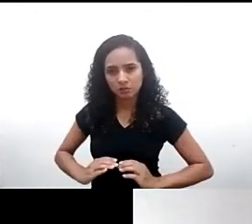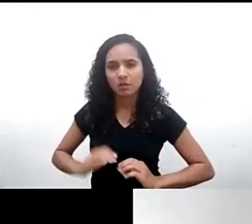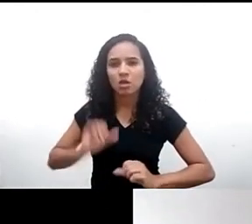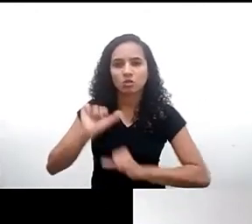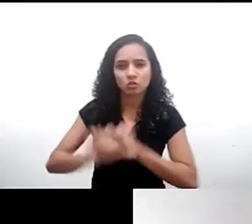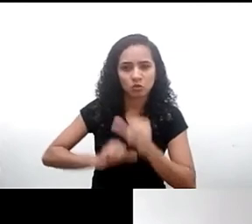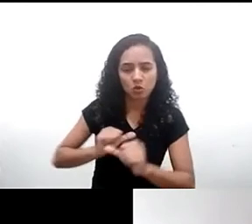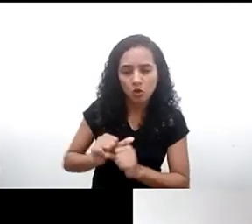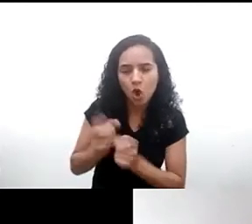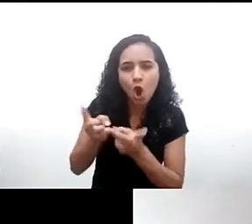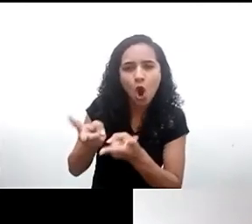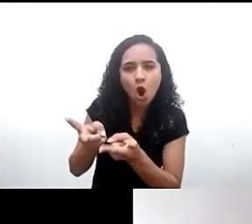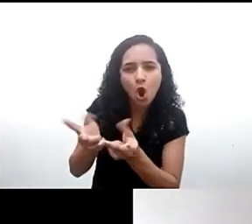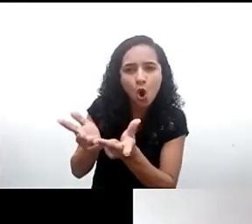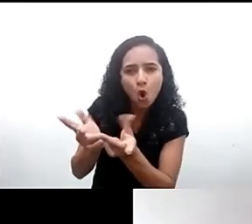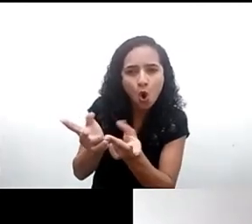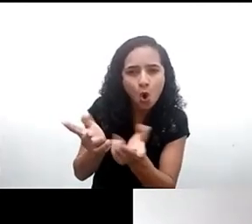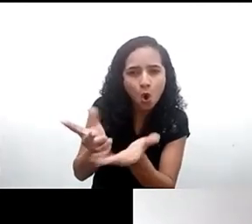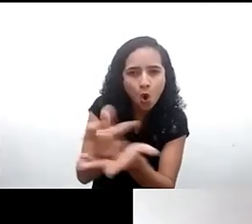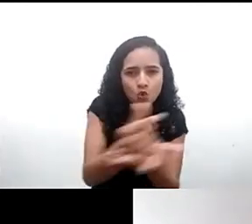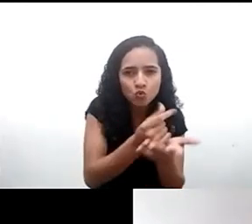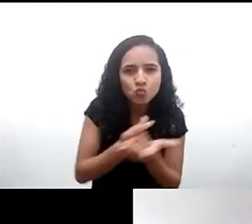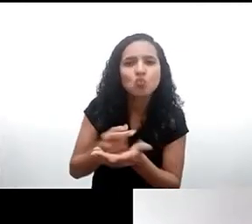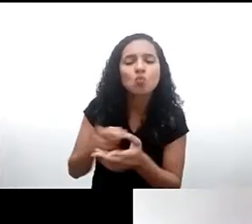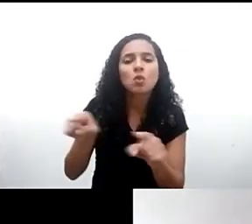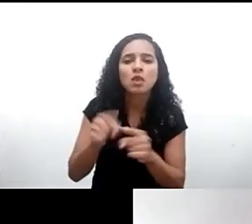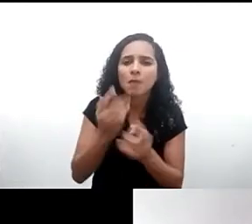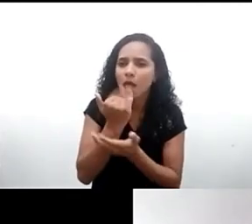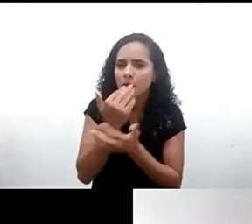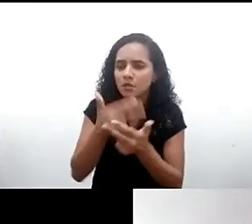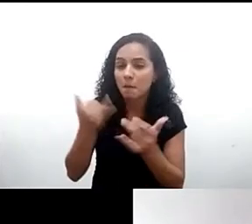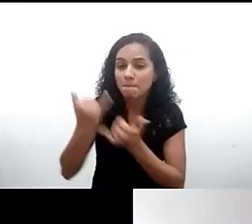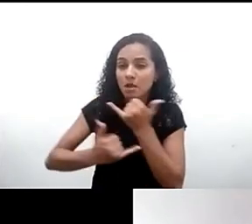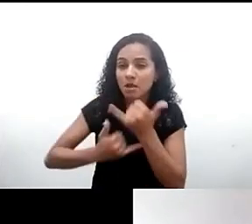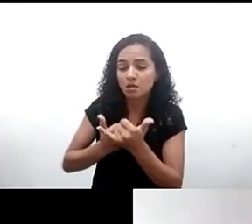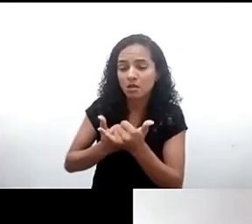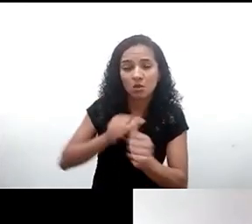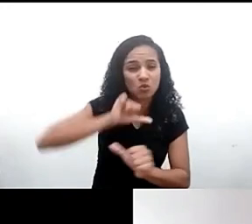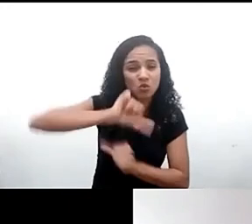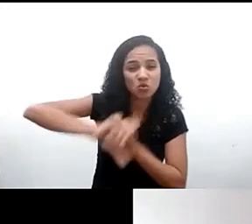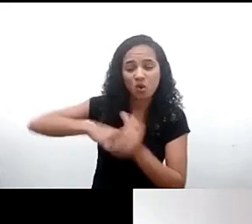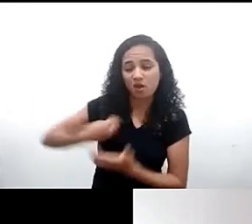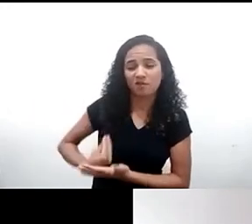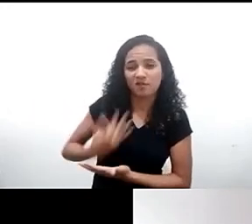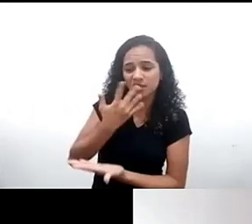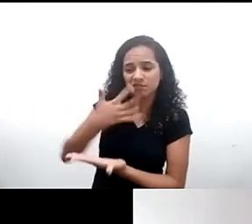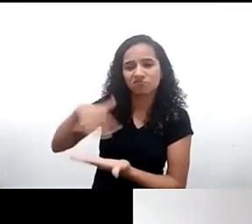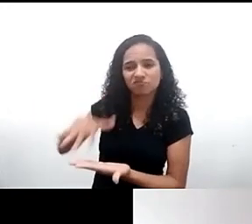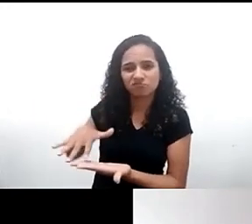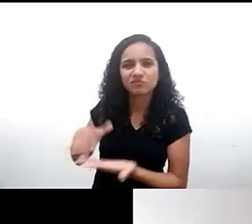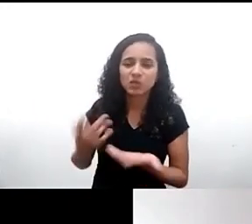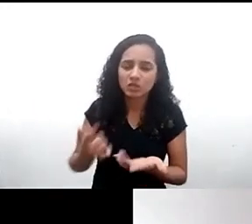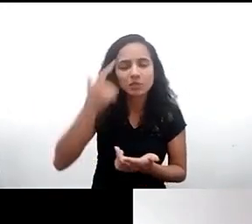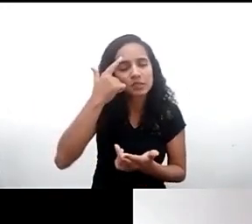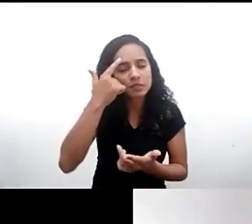consumo de alimentação de brincadeira então é fundamental que a gente possa pensar realmente nessa restrição para